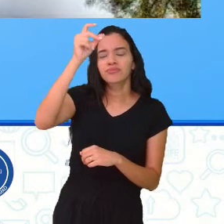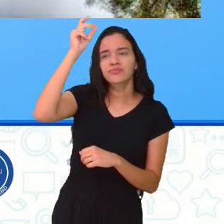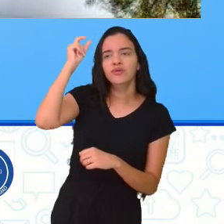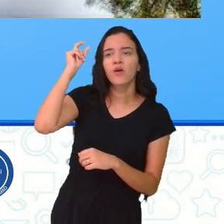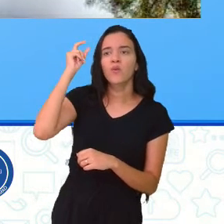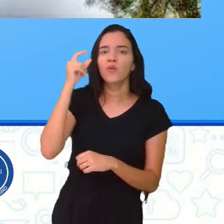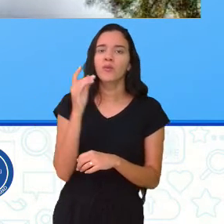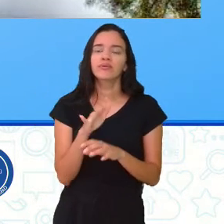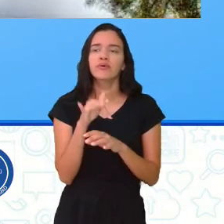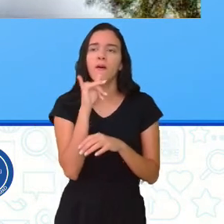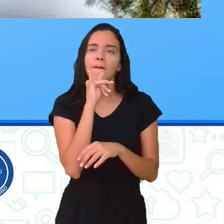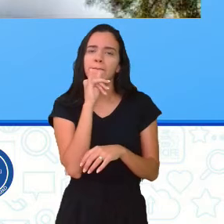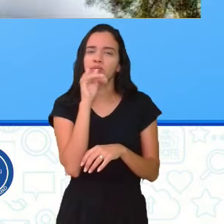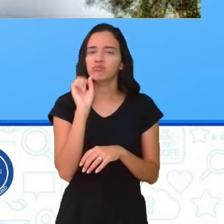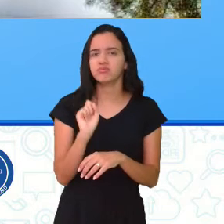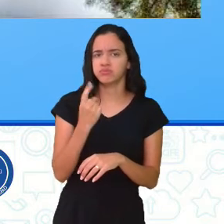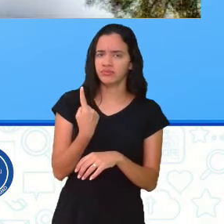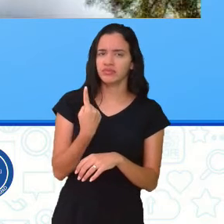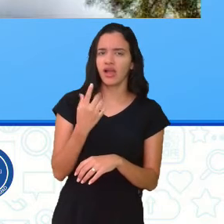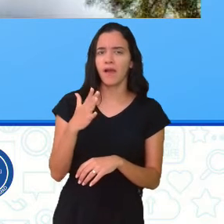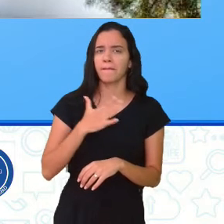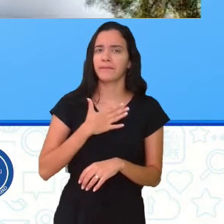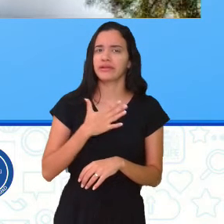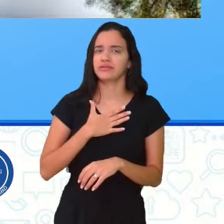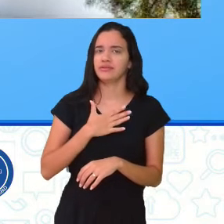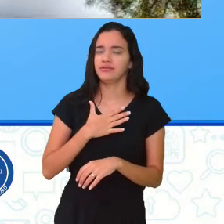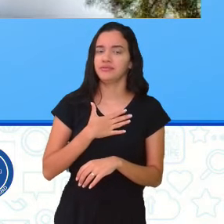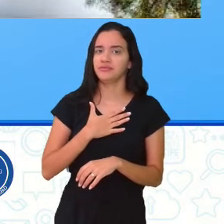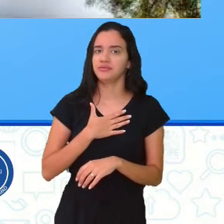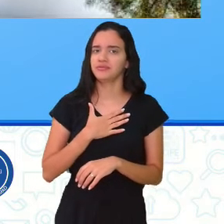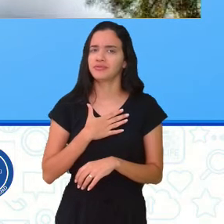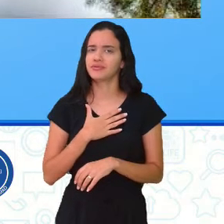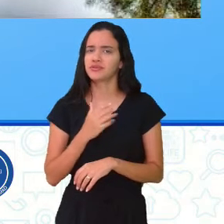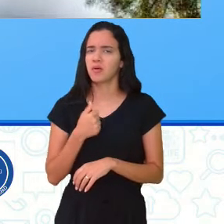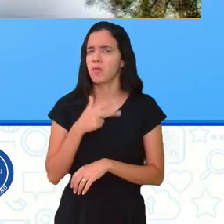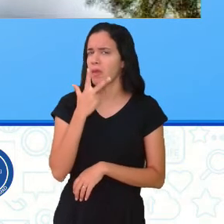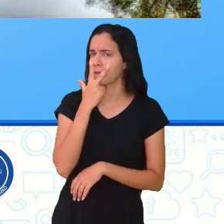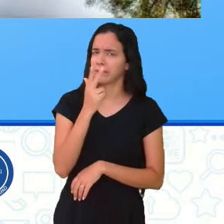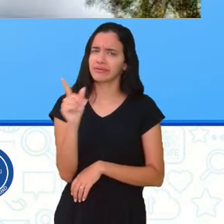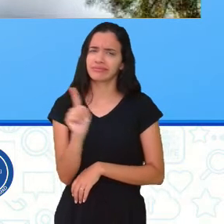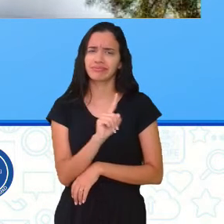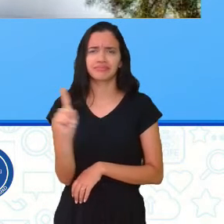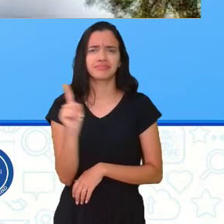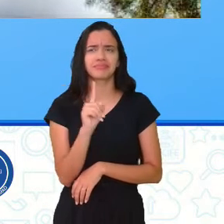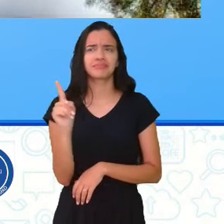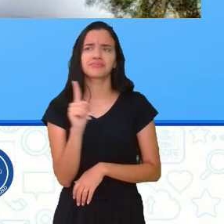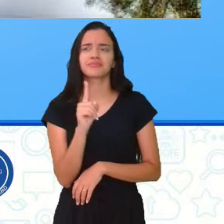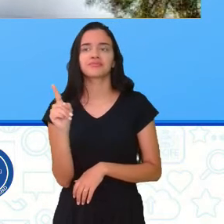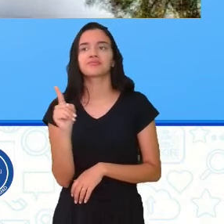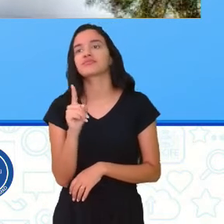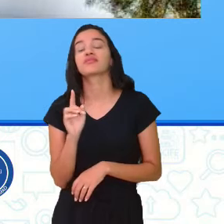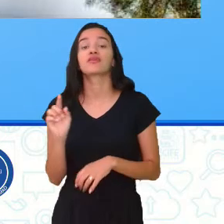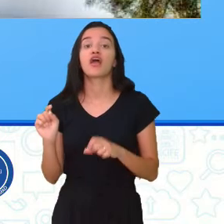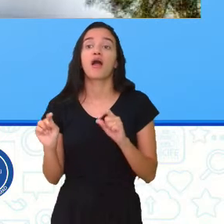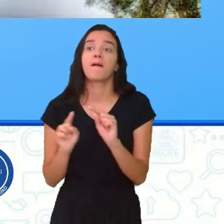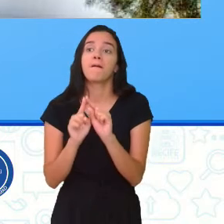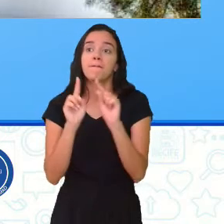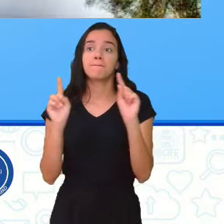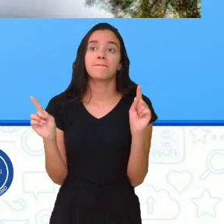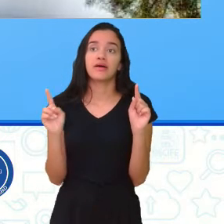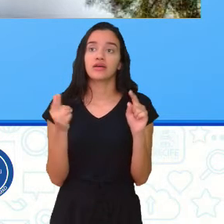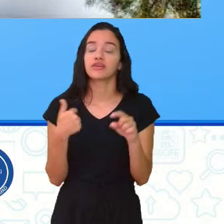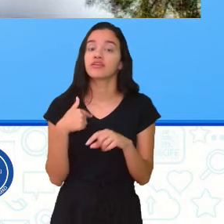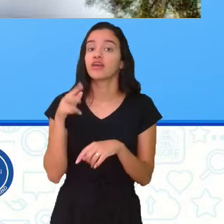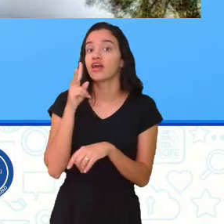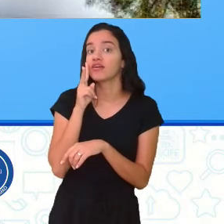viu? Porque é bem estranha para a gente, né? Porque a gente não parece ser uma ponte de passar carro. Mas,